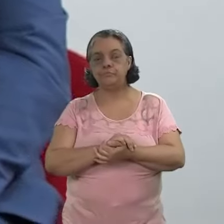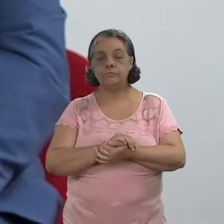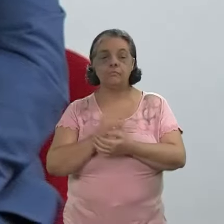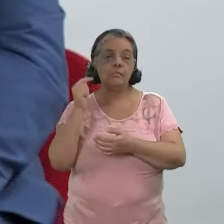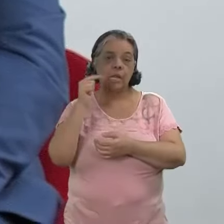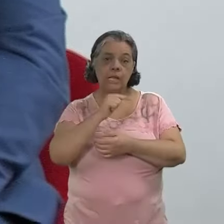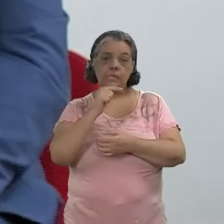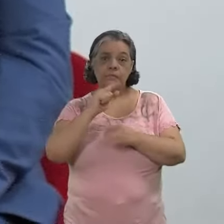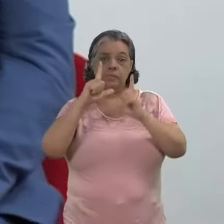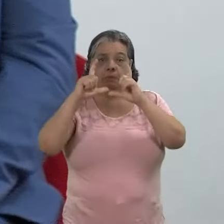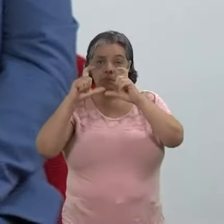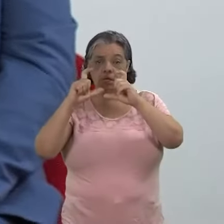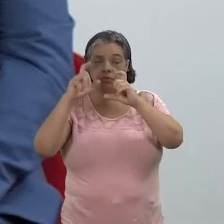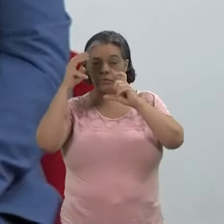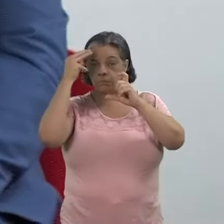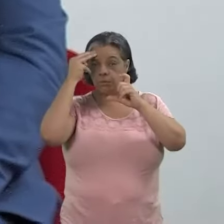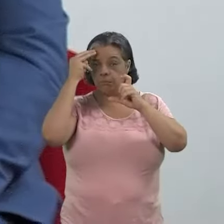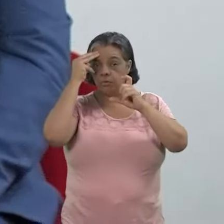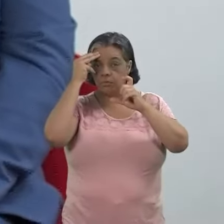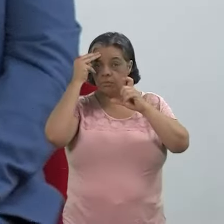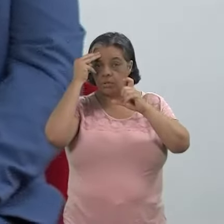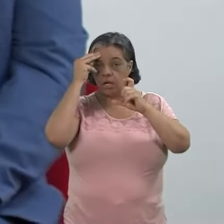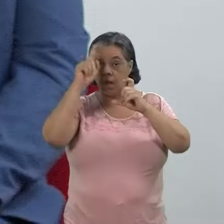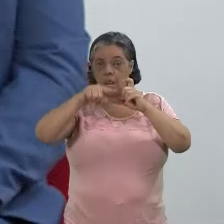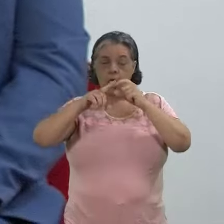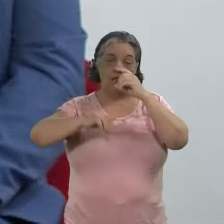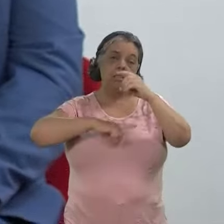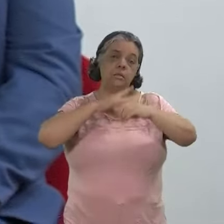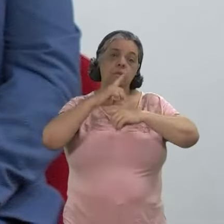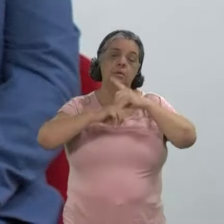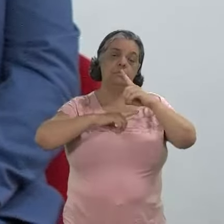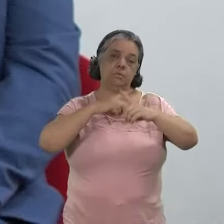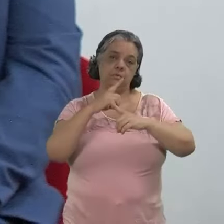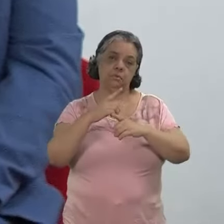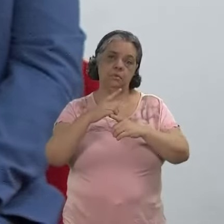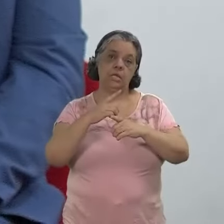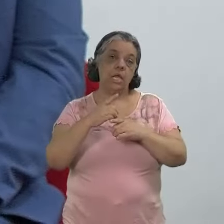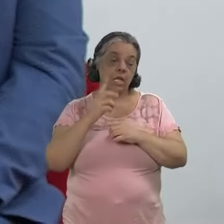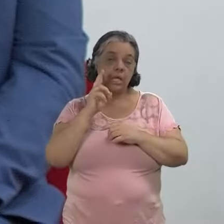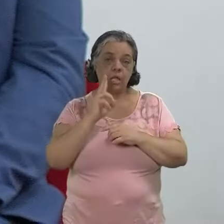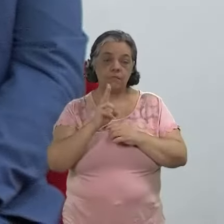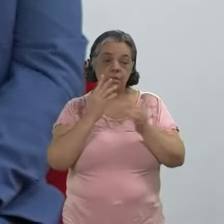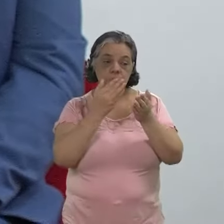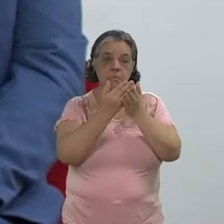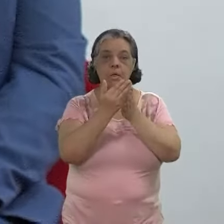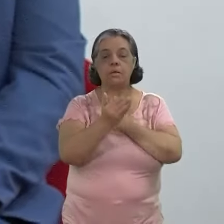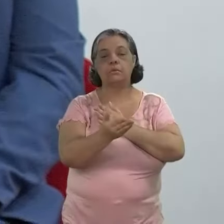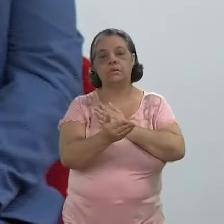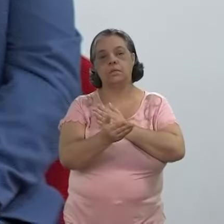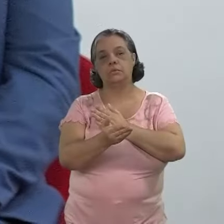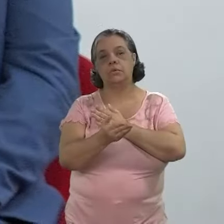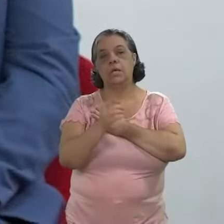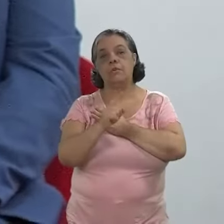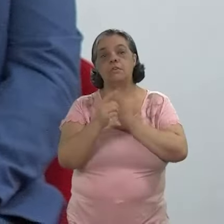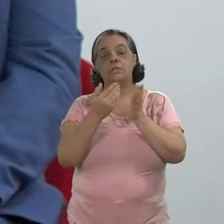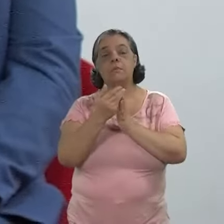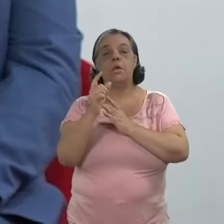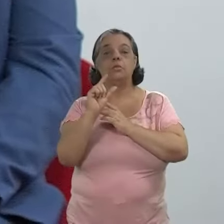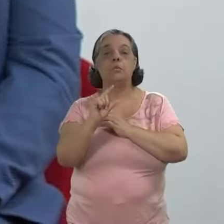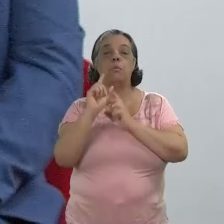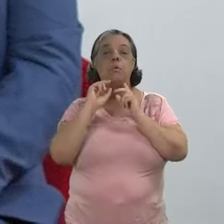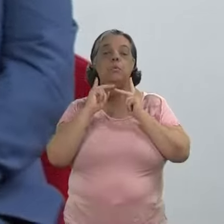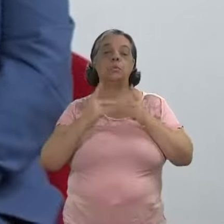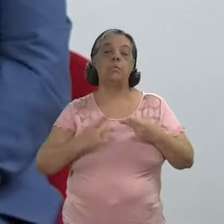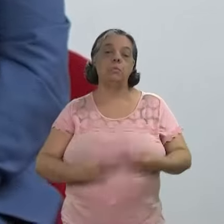Então, essa imagem, essa memória, ela é dinâmica e na medida em que ela se perde, a gente